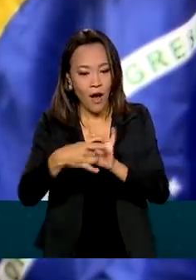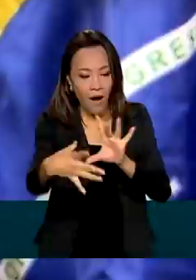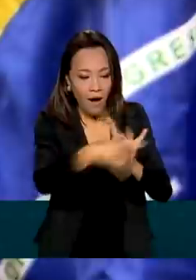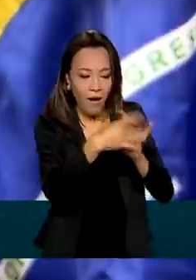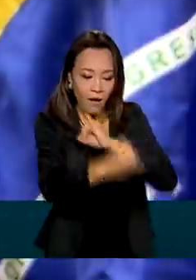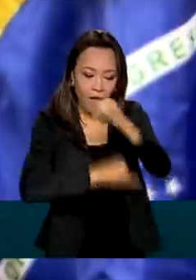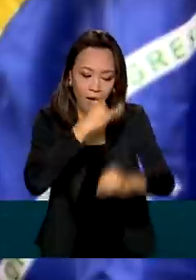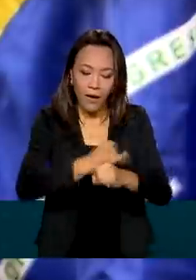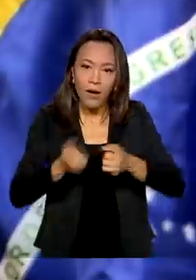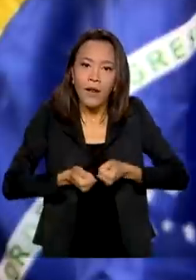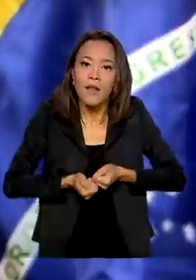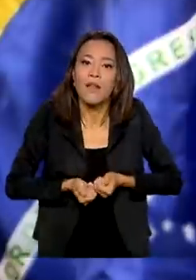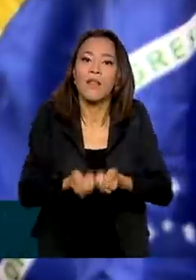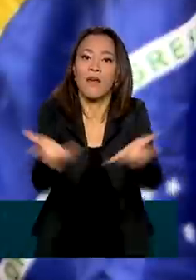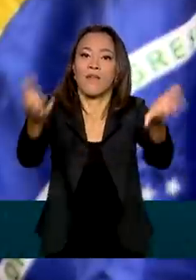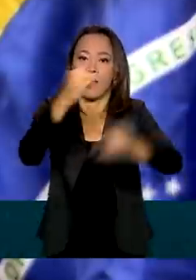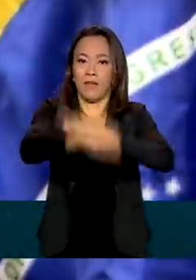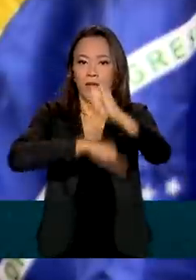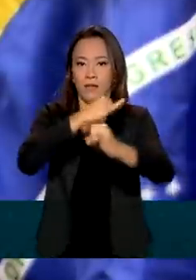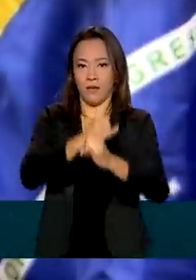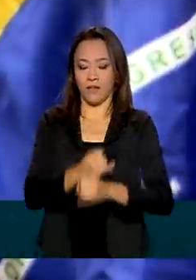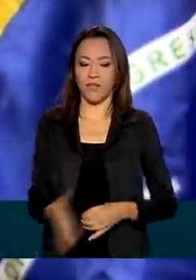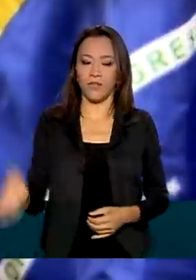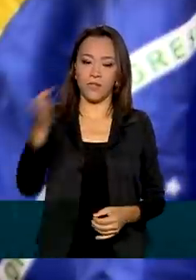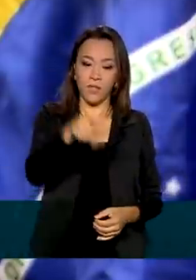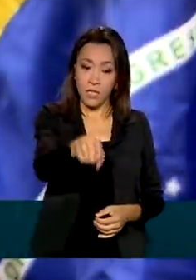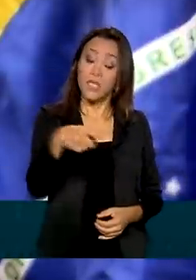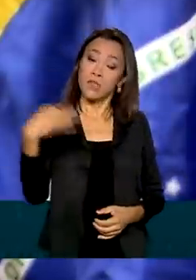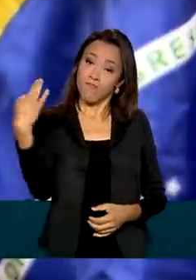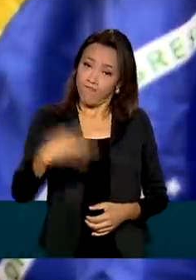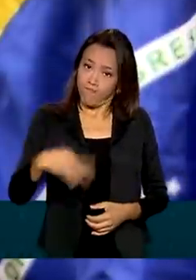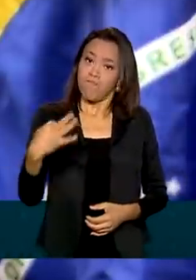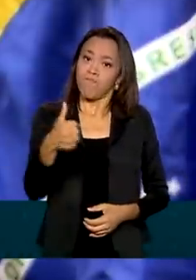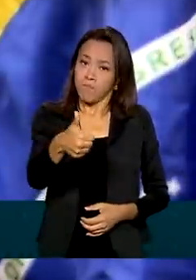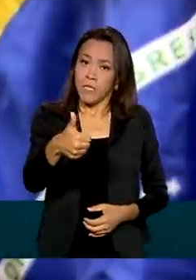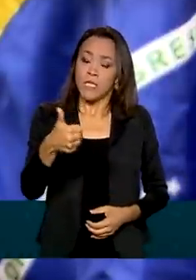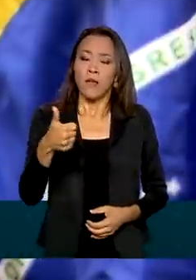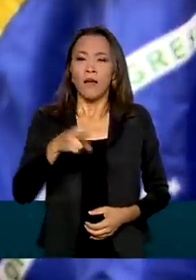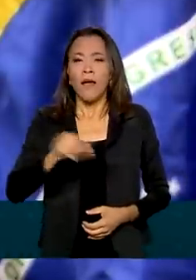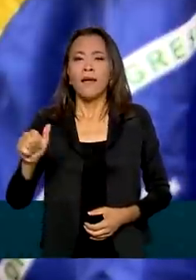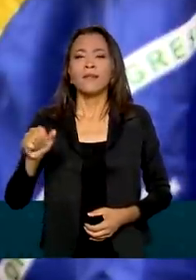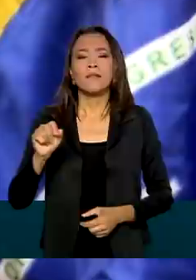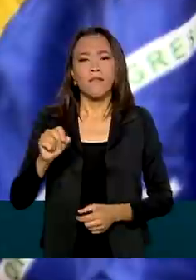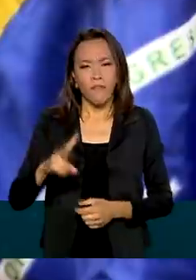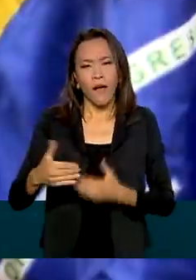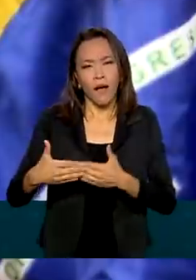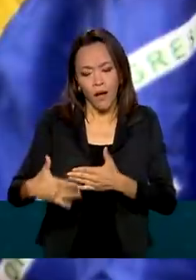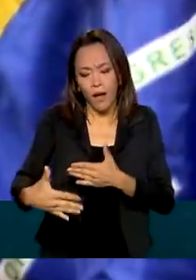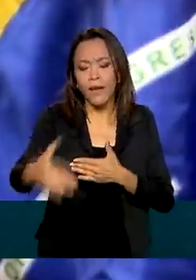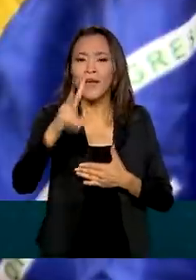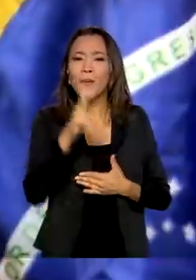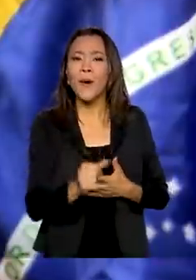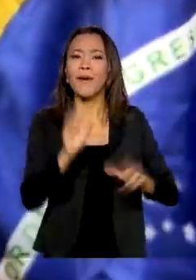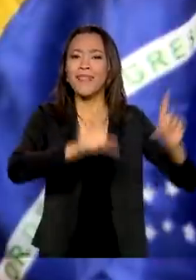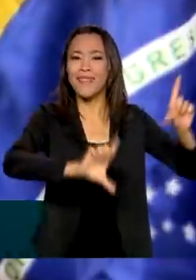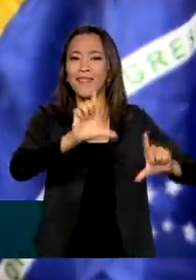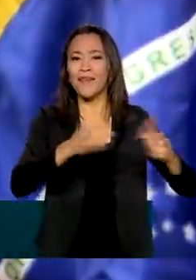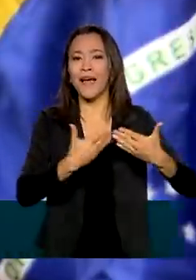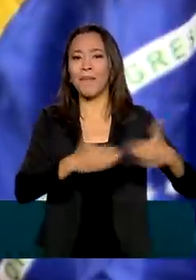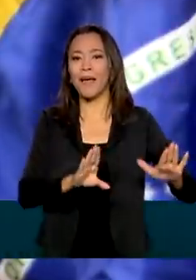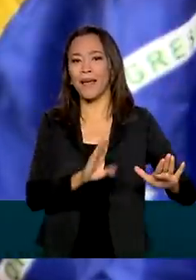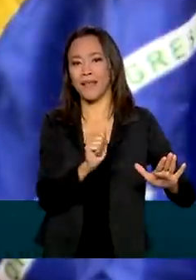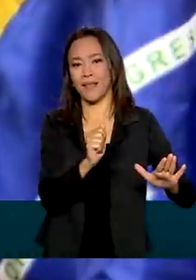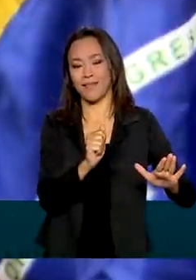as plataformas digitais, com certeza que estão chegando, modernizando, irão ter vida longa, como a TV aberta também, porque